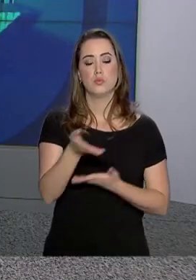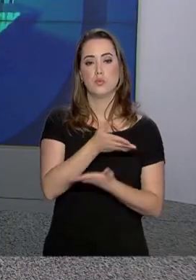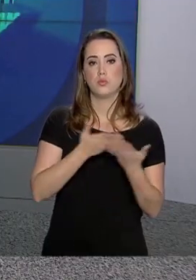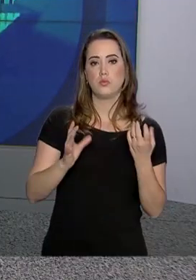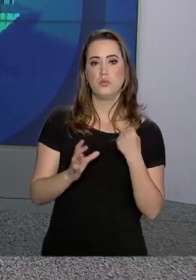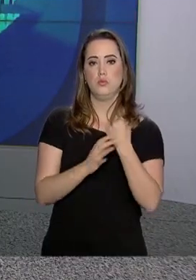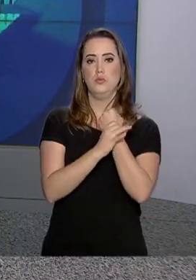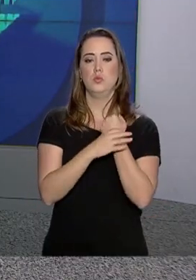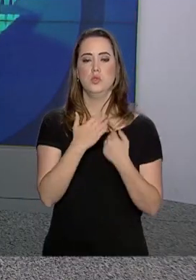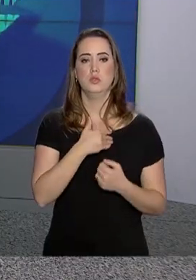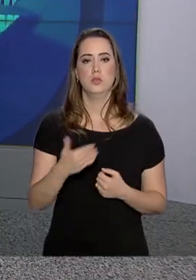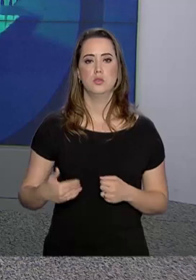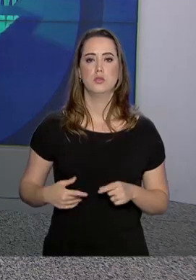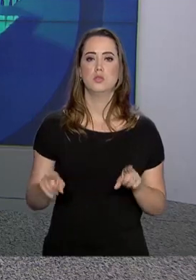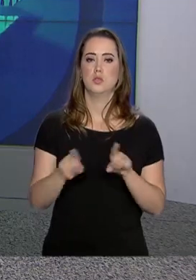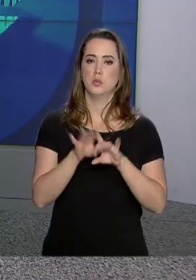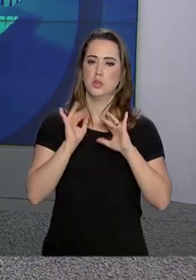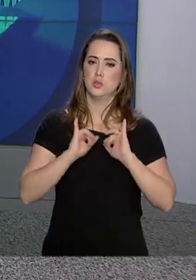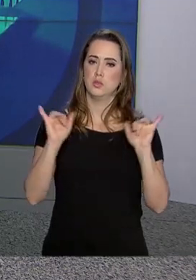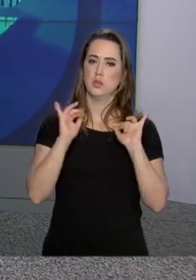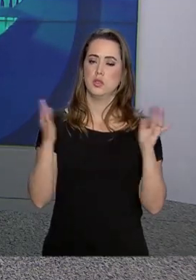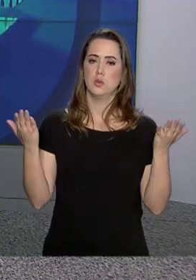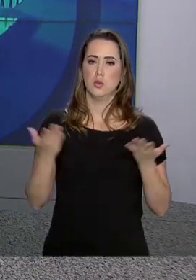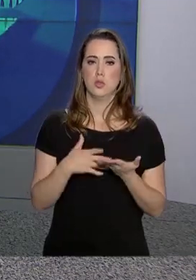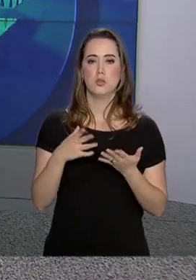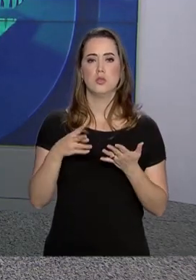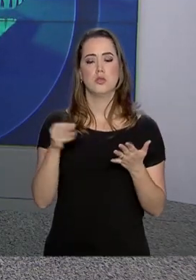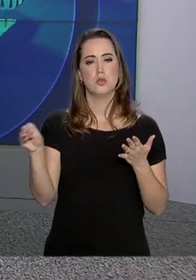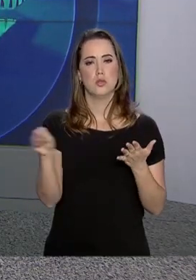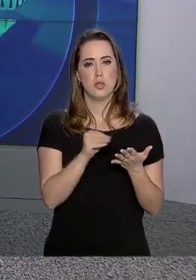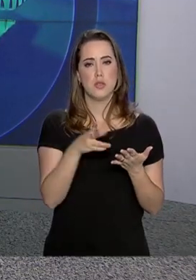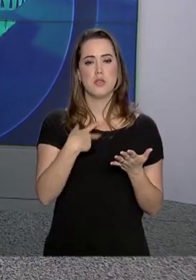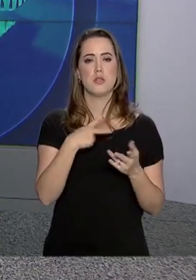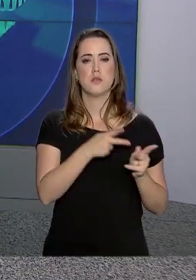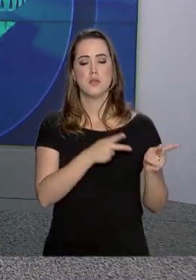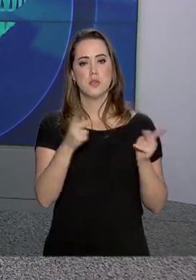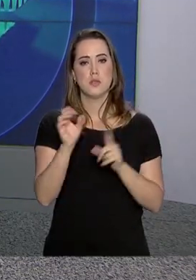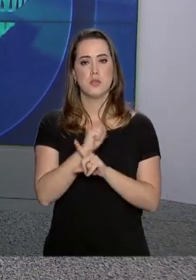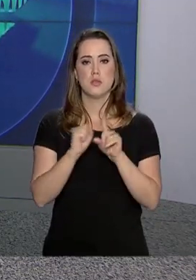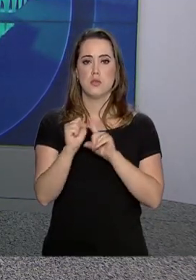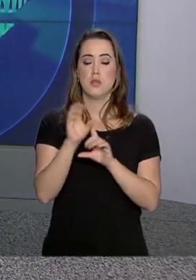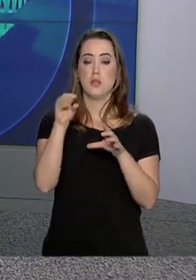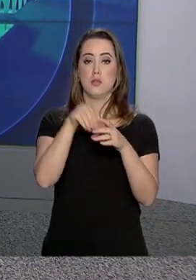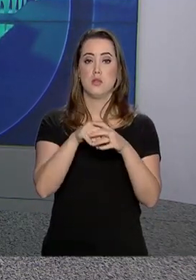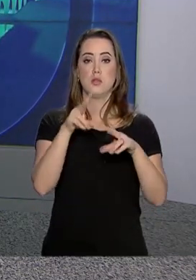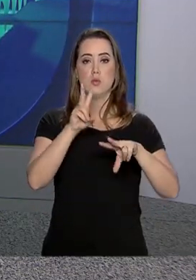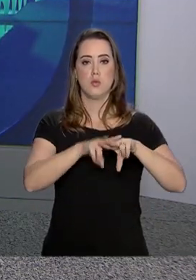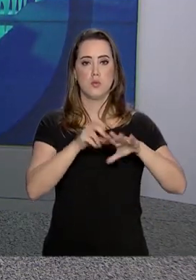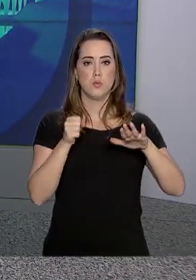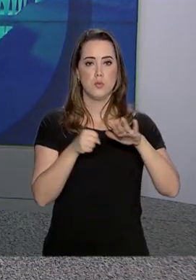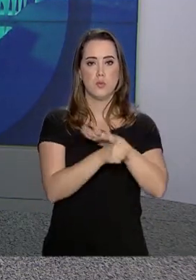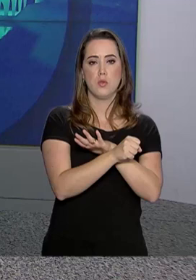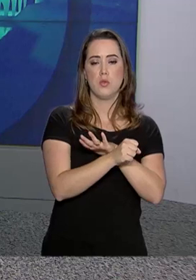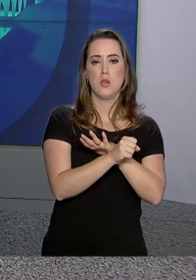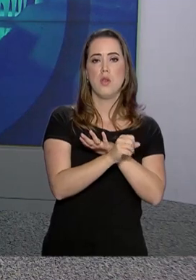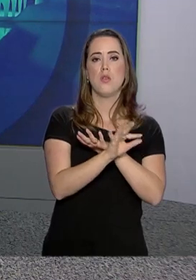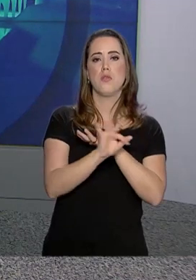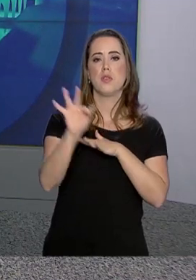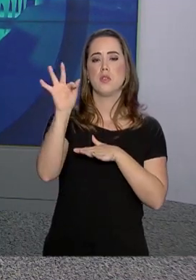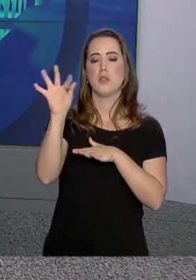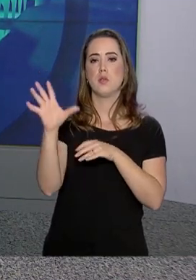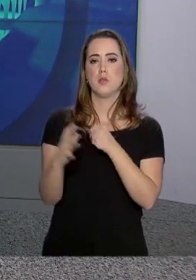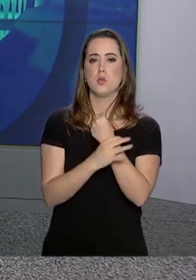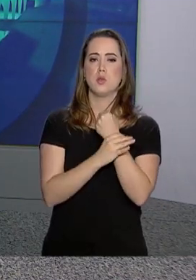relacionado à segurança pública, também divulgado hoje, trata das visitas sociais dentro dos presídios federais de segurança